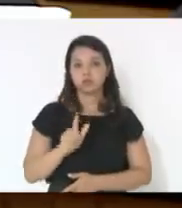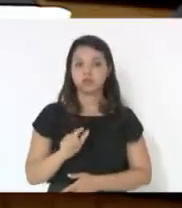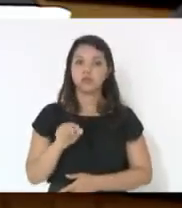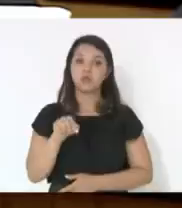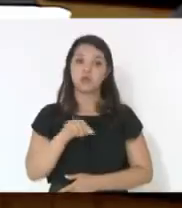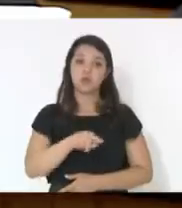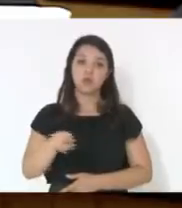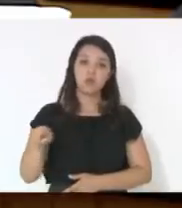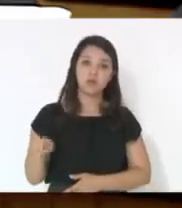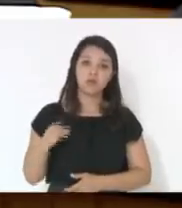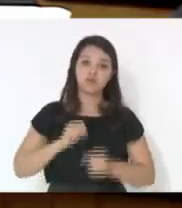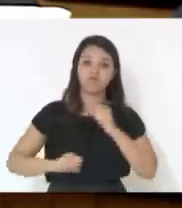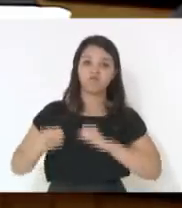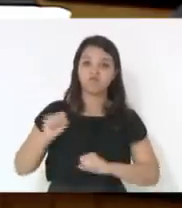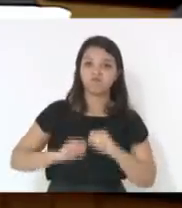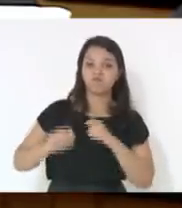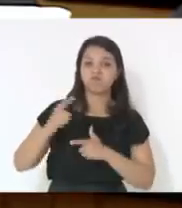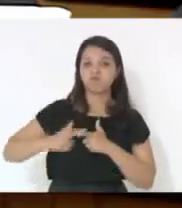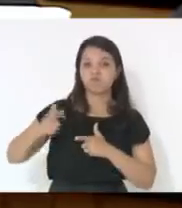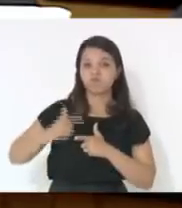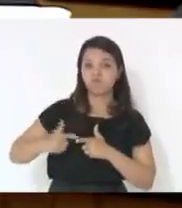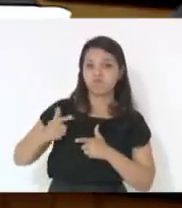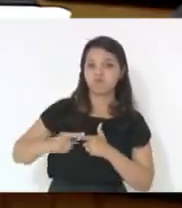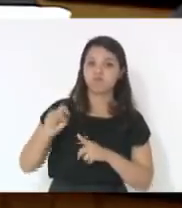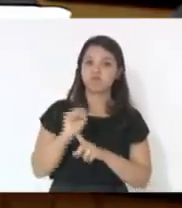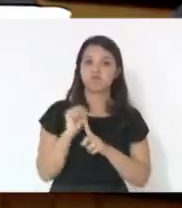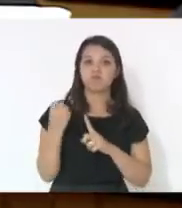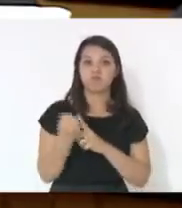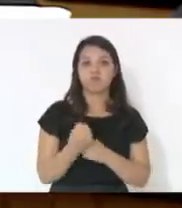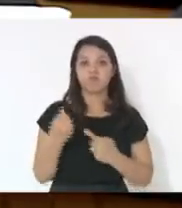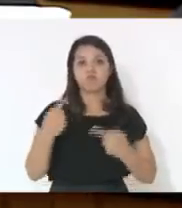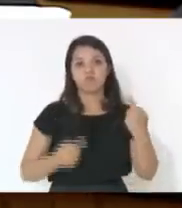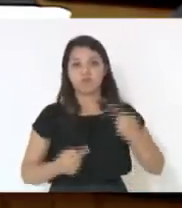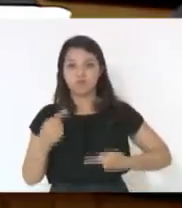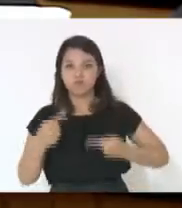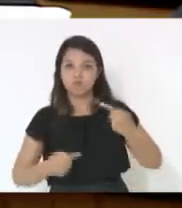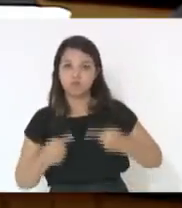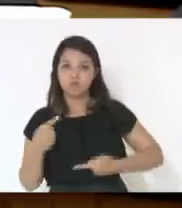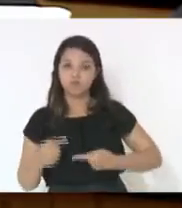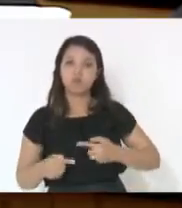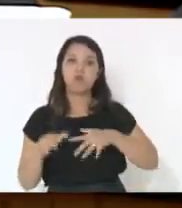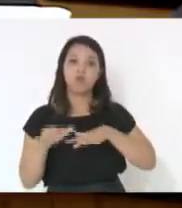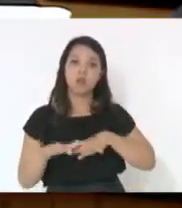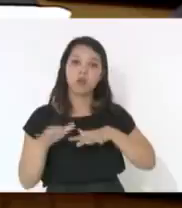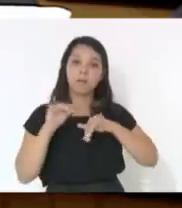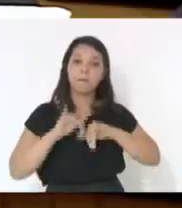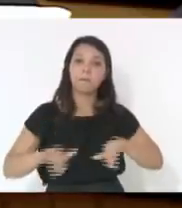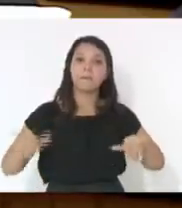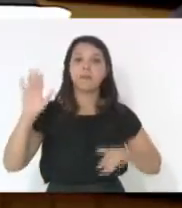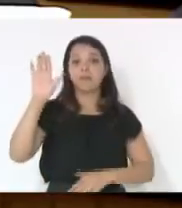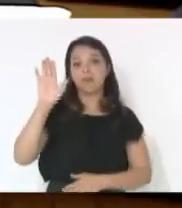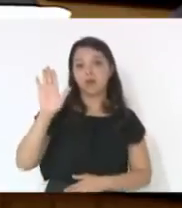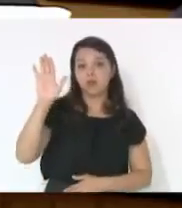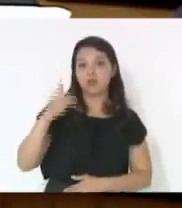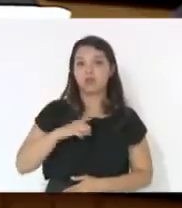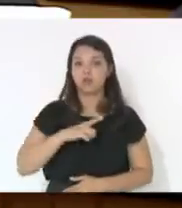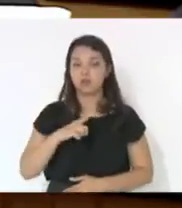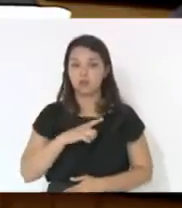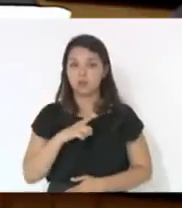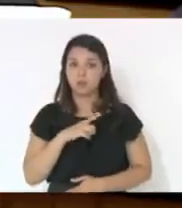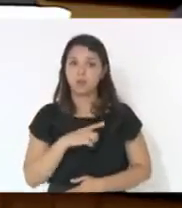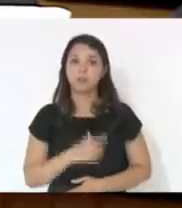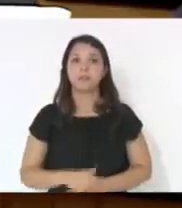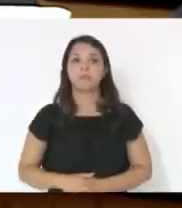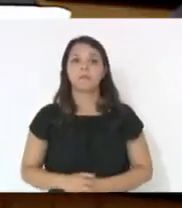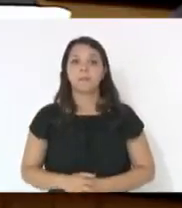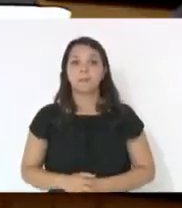que a sociedade tem demonstrado, inclusive, debateu isso na campanha eleitoral, mostrando que tem